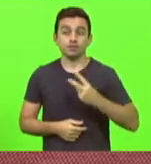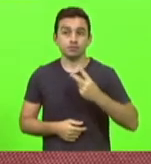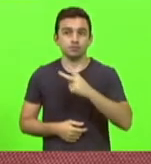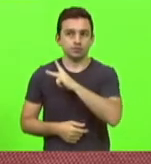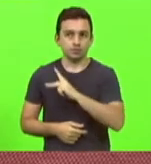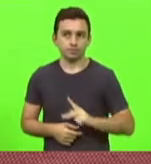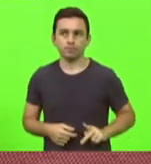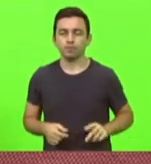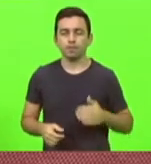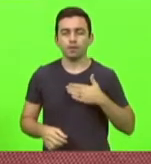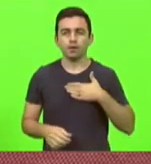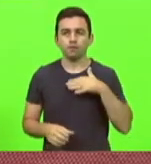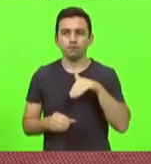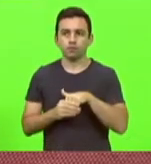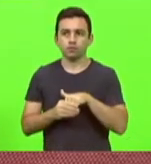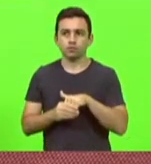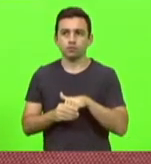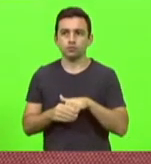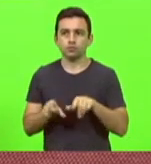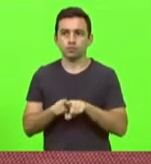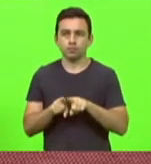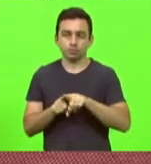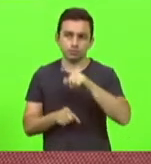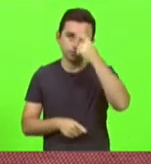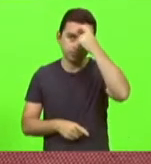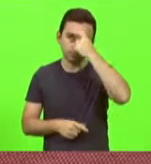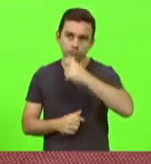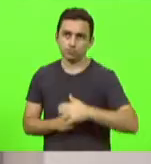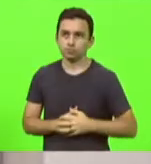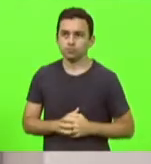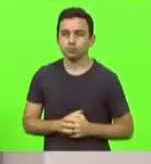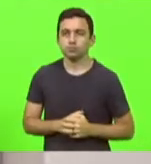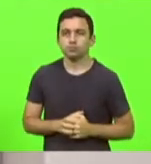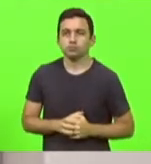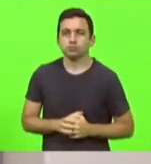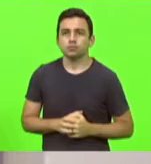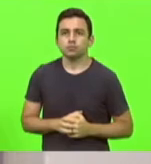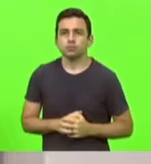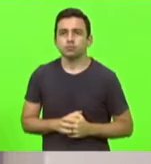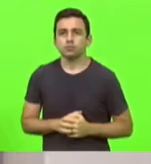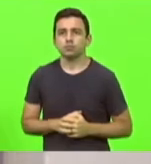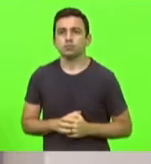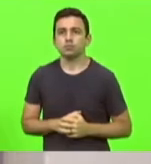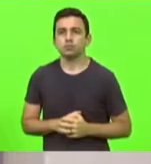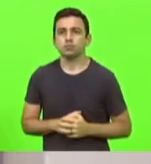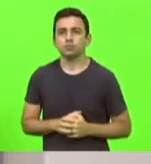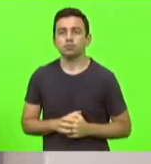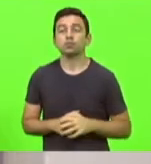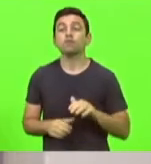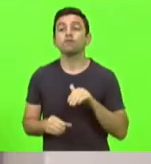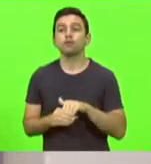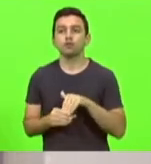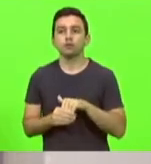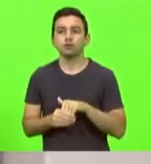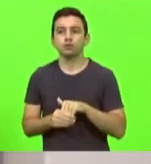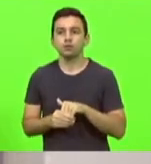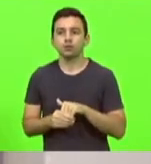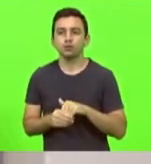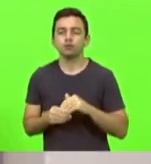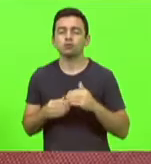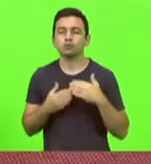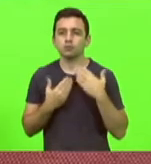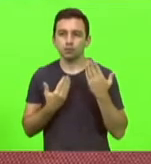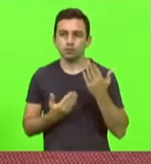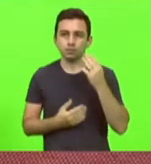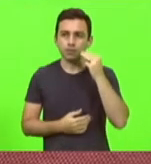E o meu voto é para o deputado Maurício Scudillac. Obrigado, deputado. Como vota a deputada Marlene Fengler?